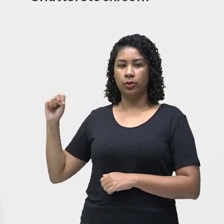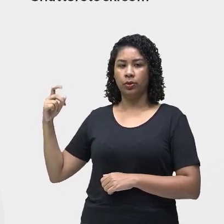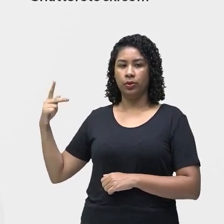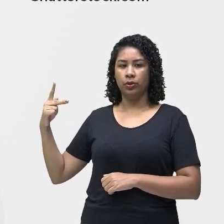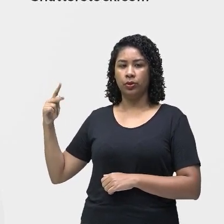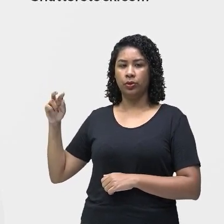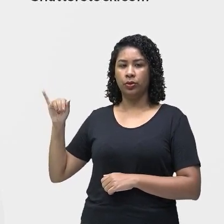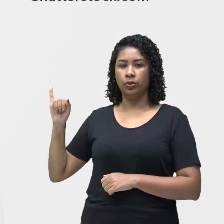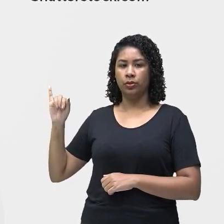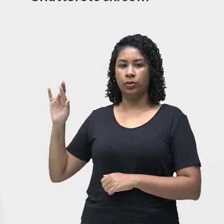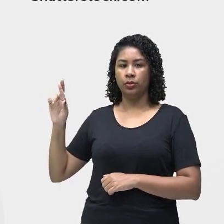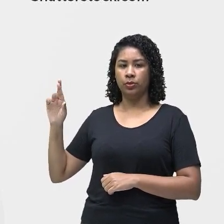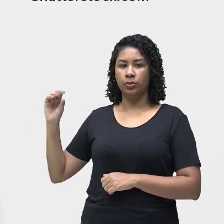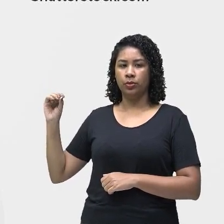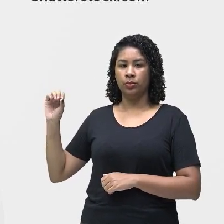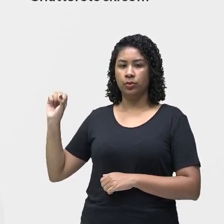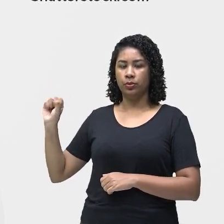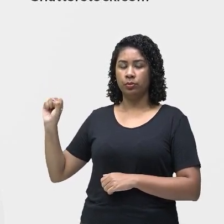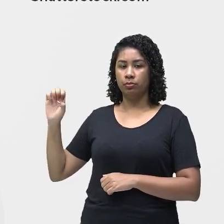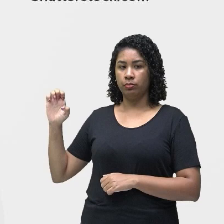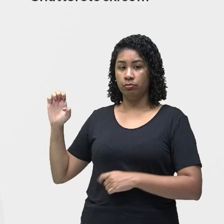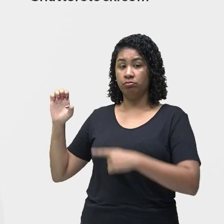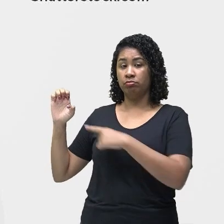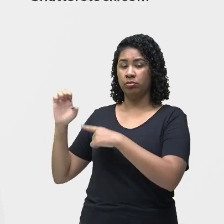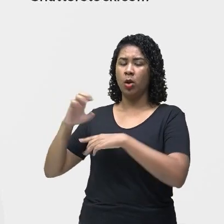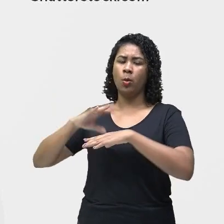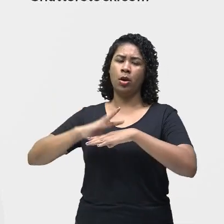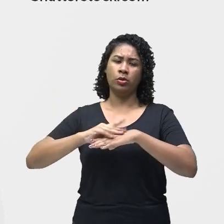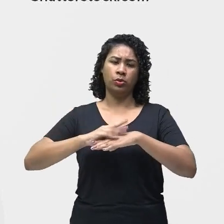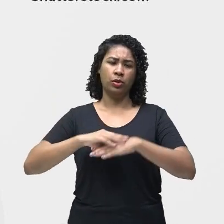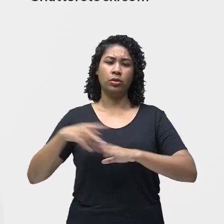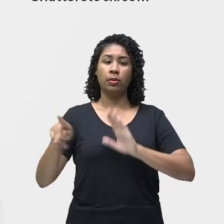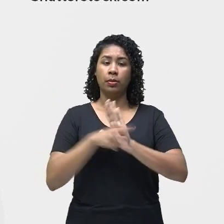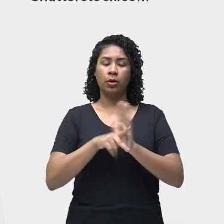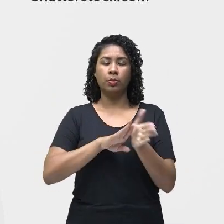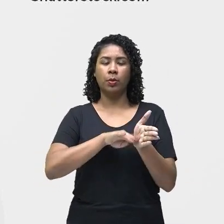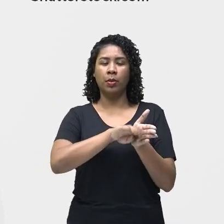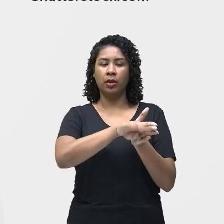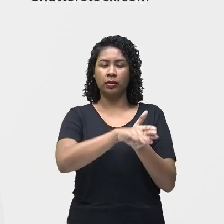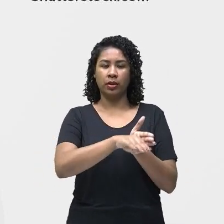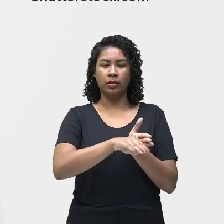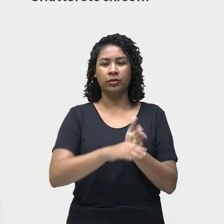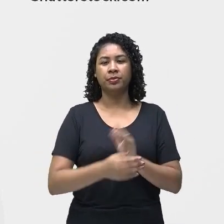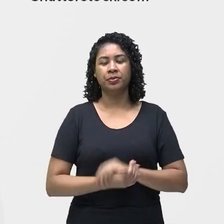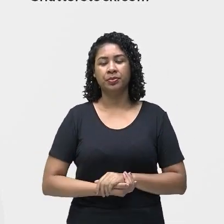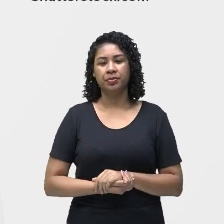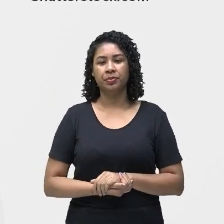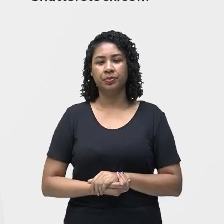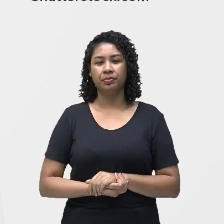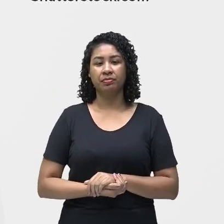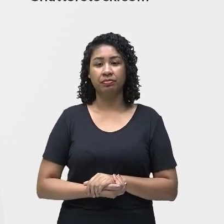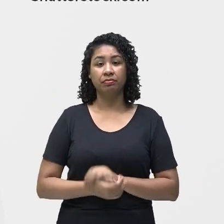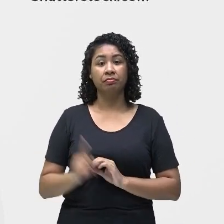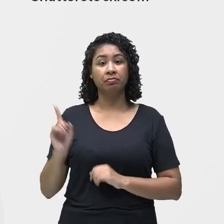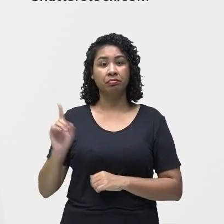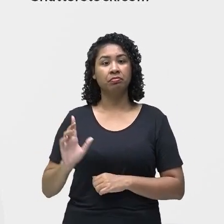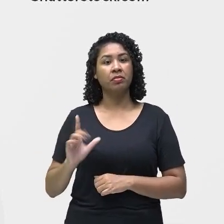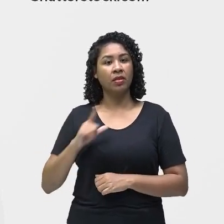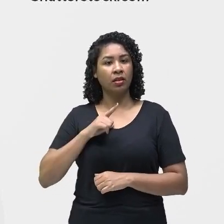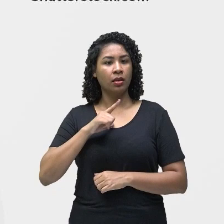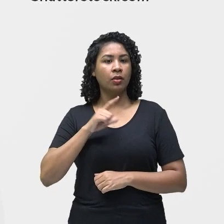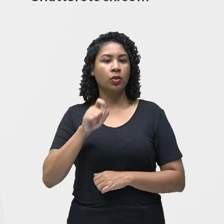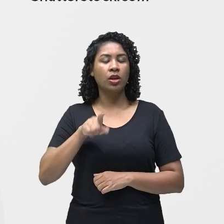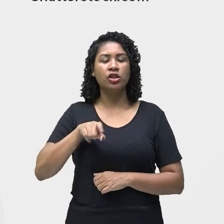infecciosa causada por uma bactéria chamada leptospira. Leptospira presente na urina de